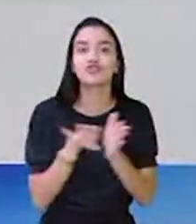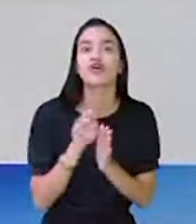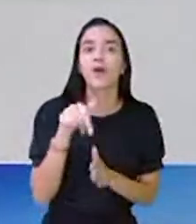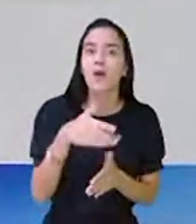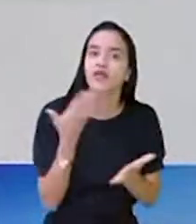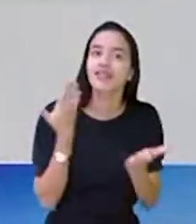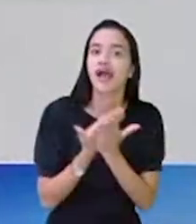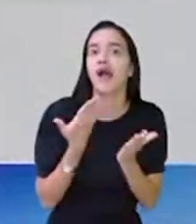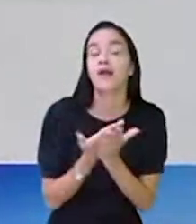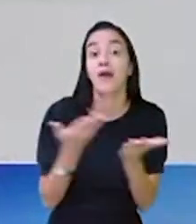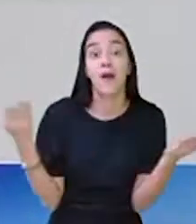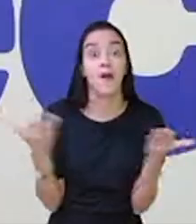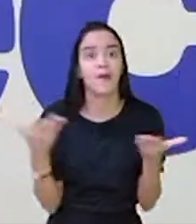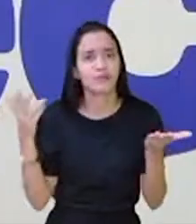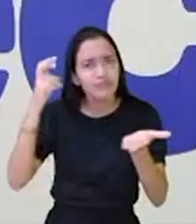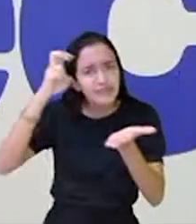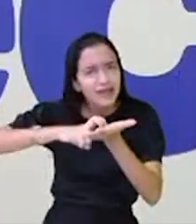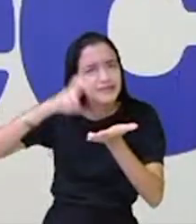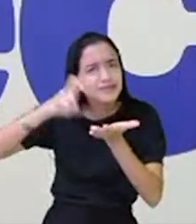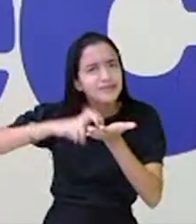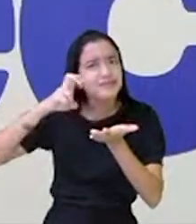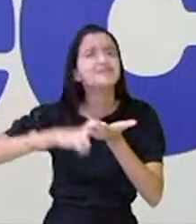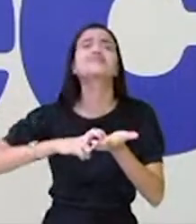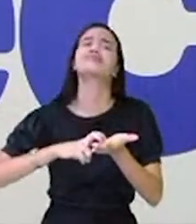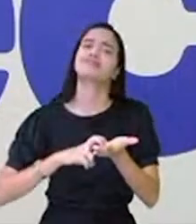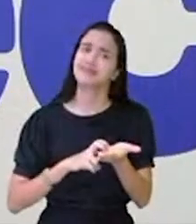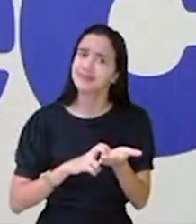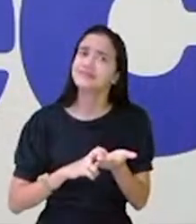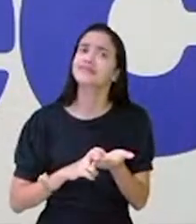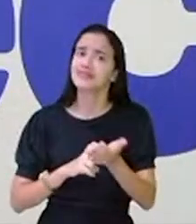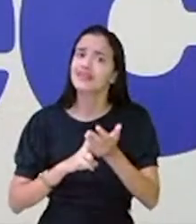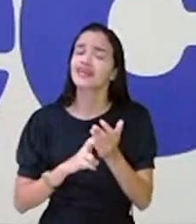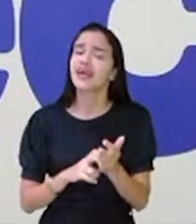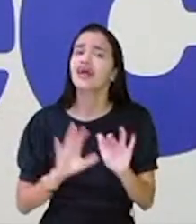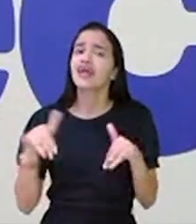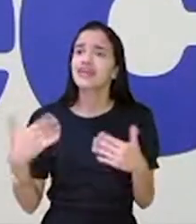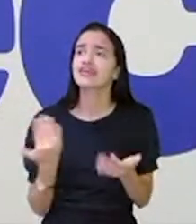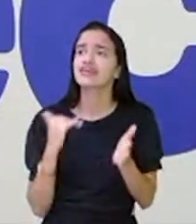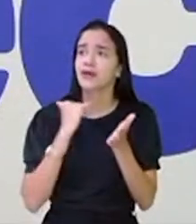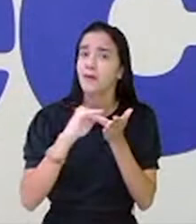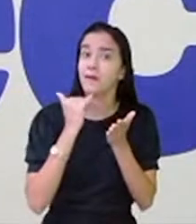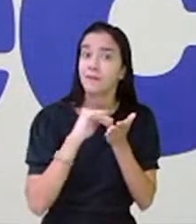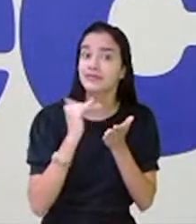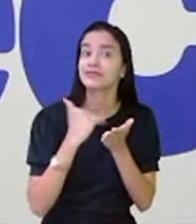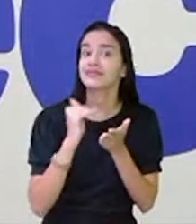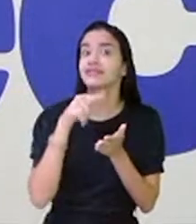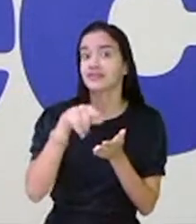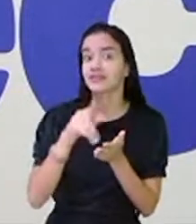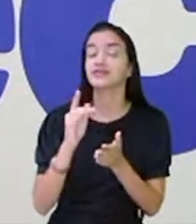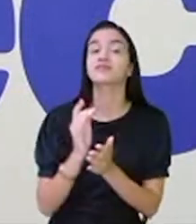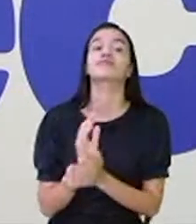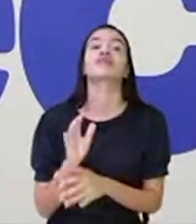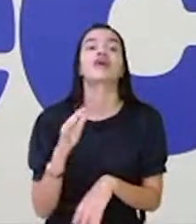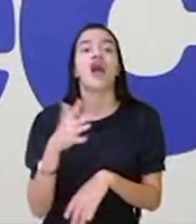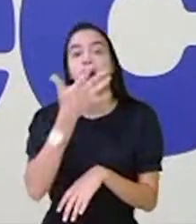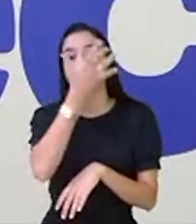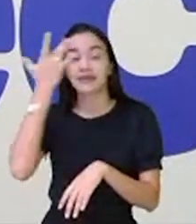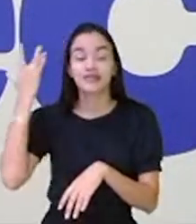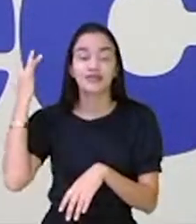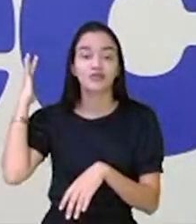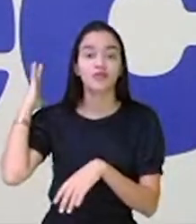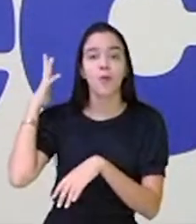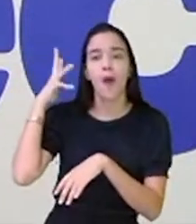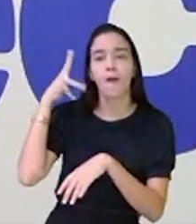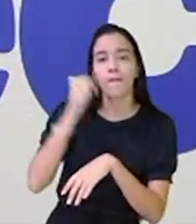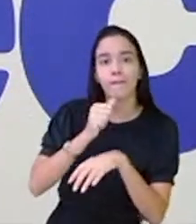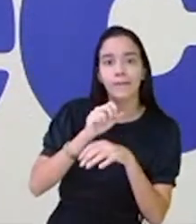do que eu. Bem cedo, viu? Bem cedo. E ainda trouxe uma mensagem aí para você, viu? Deus ajuda quem cedo